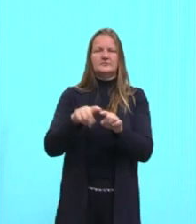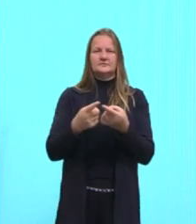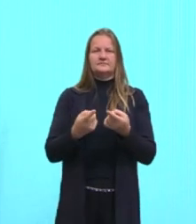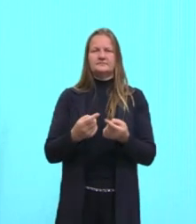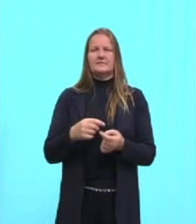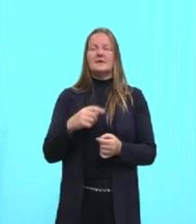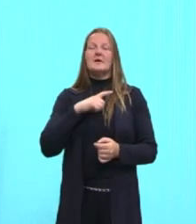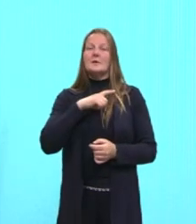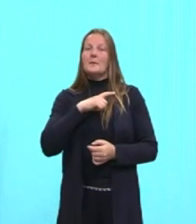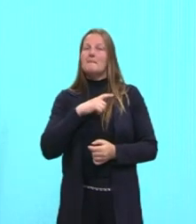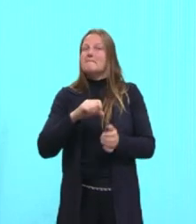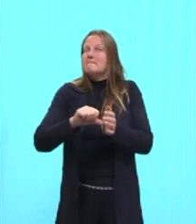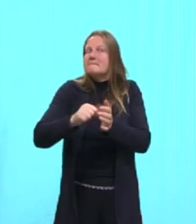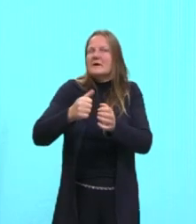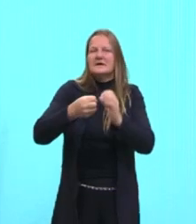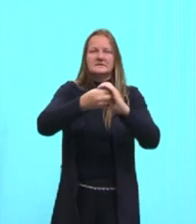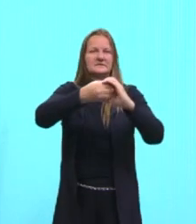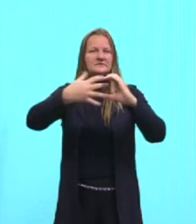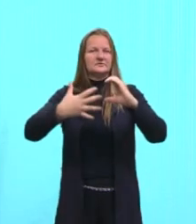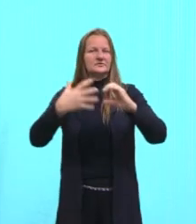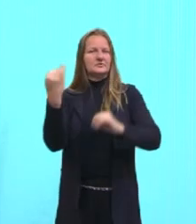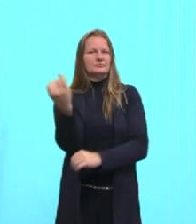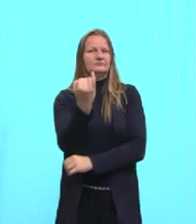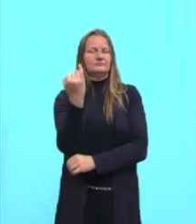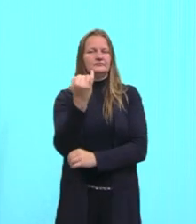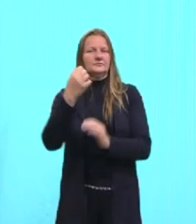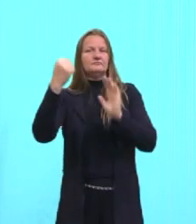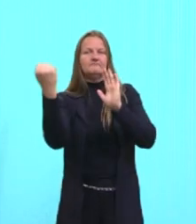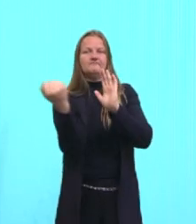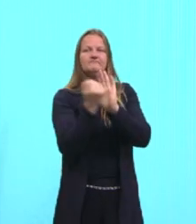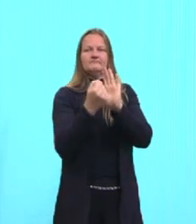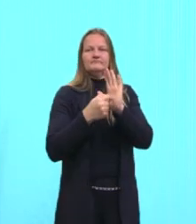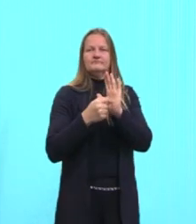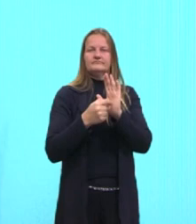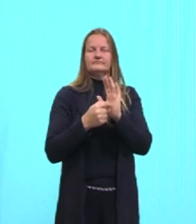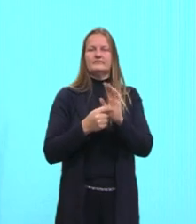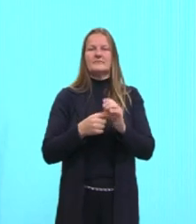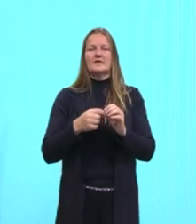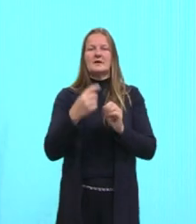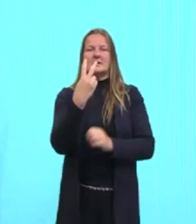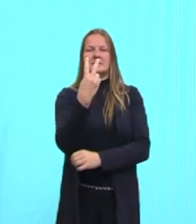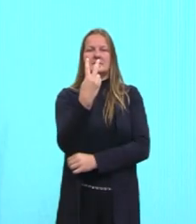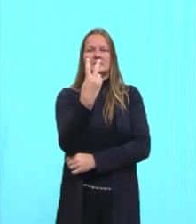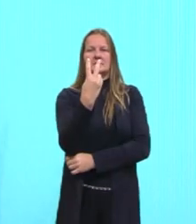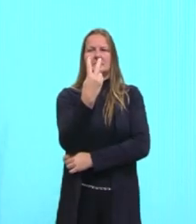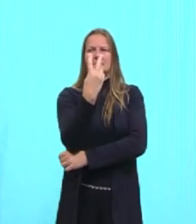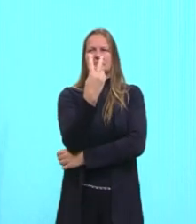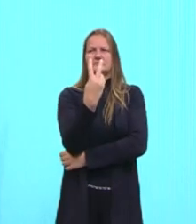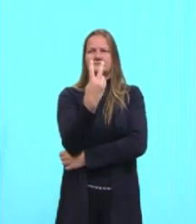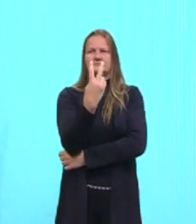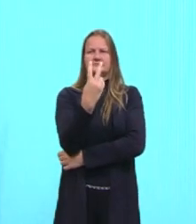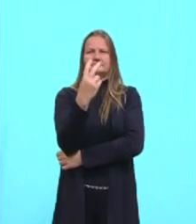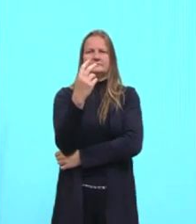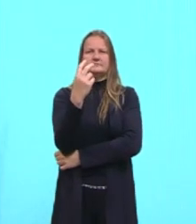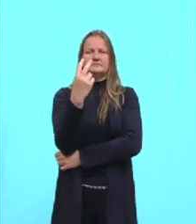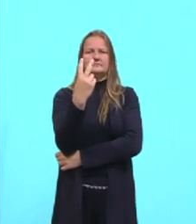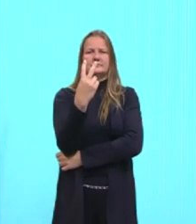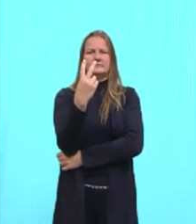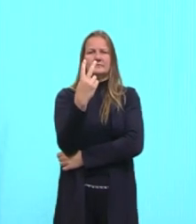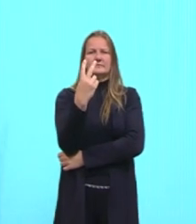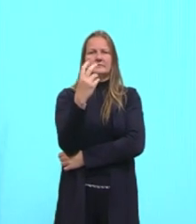Essa foi a principal característica marcante desta exposição de 2017. E o Di